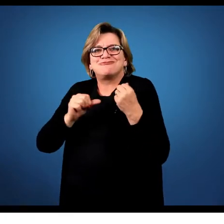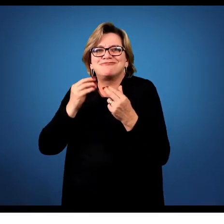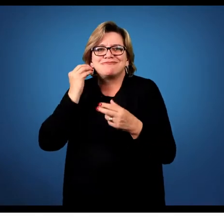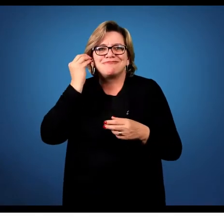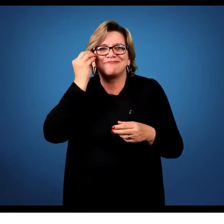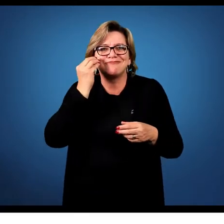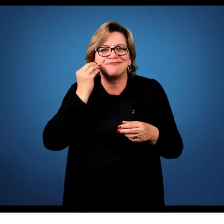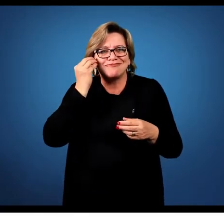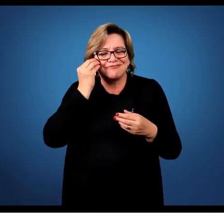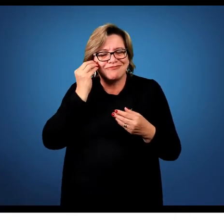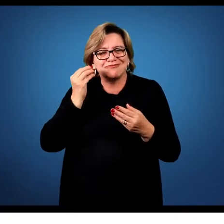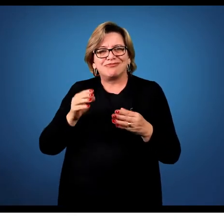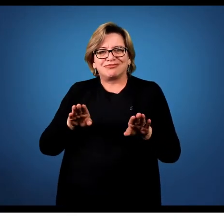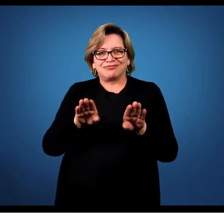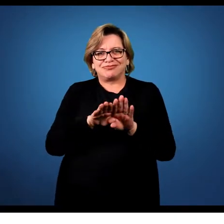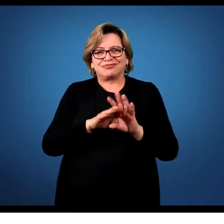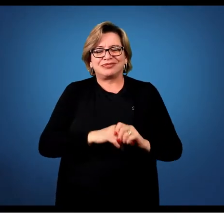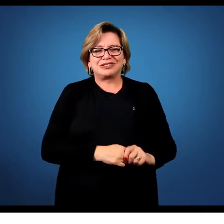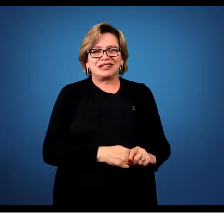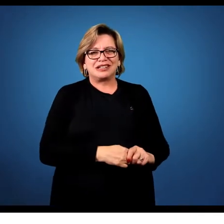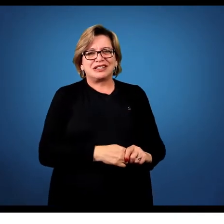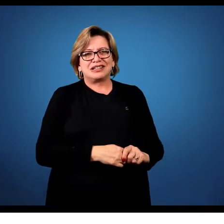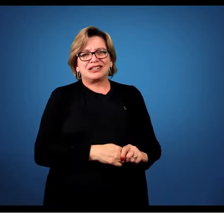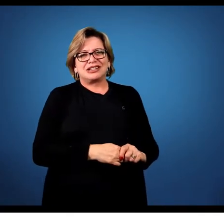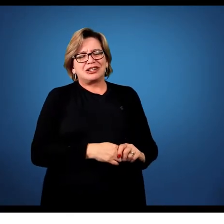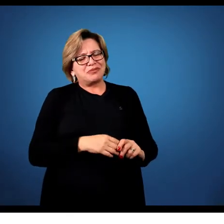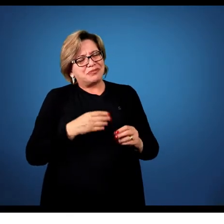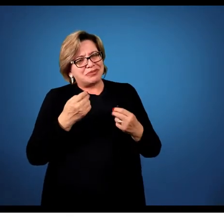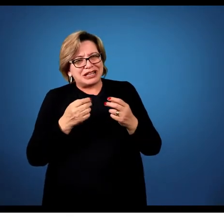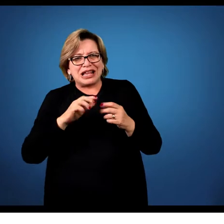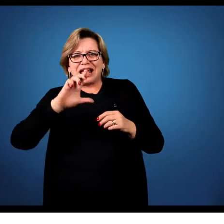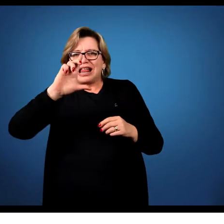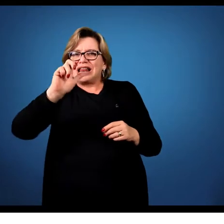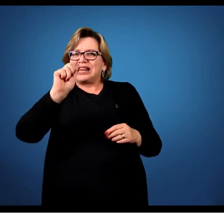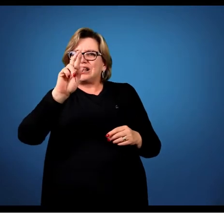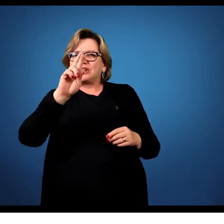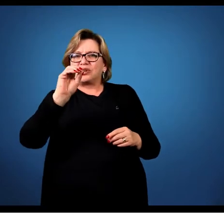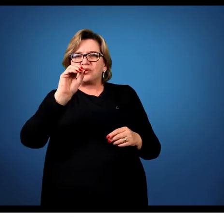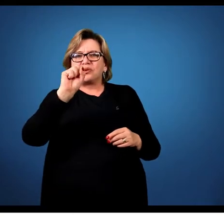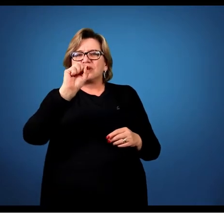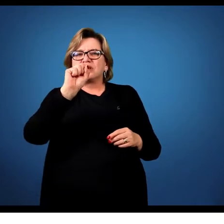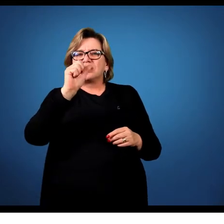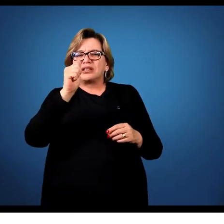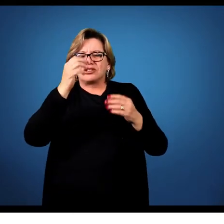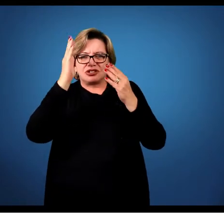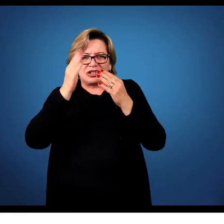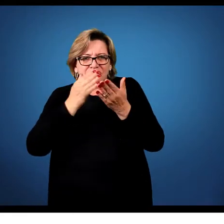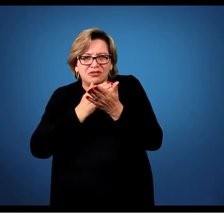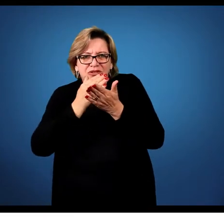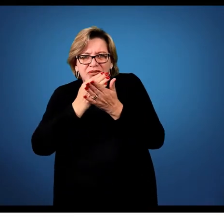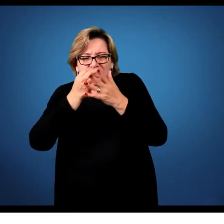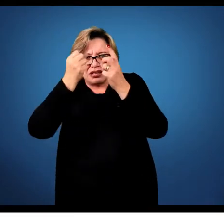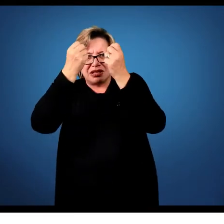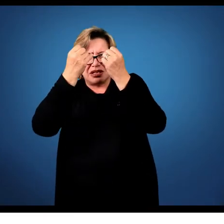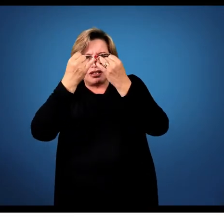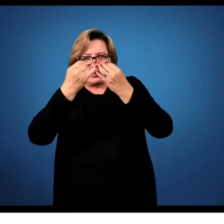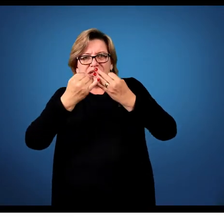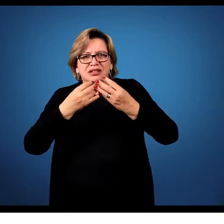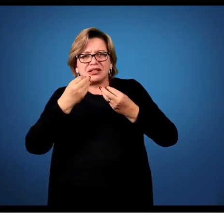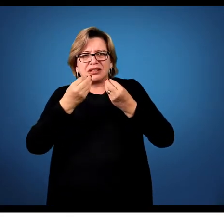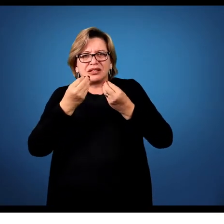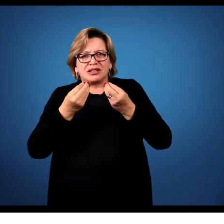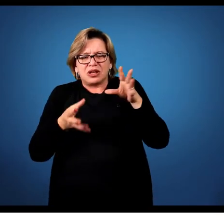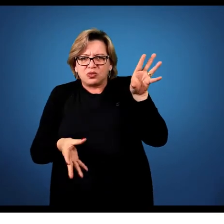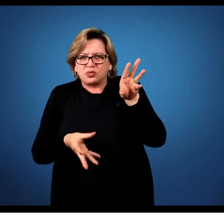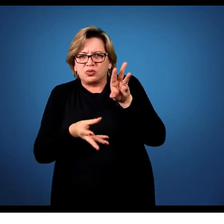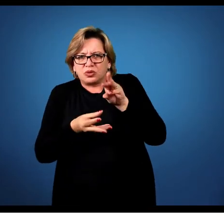relação. O bacana é o Almoço já começa a pontuar nesse texto, nesse ensaio dele curto, mas